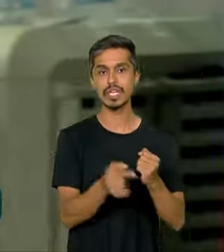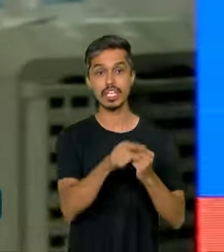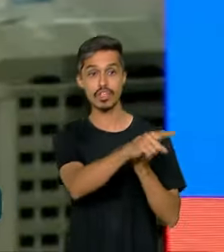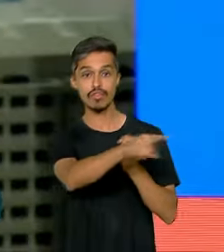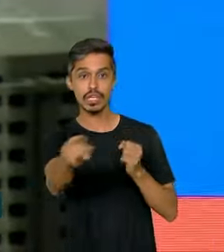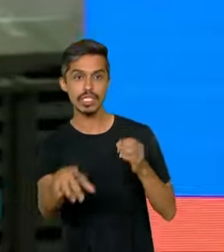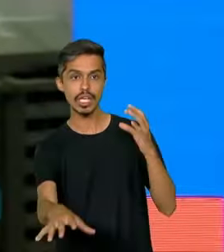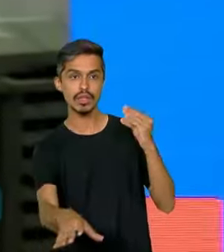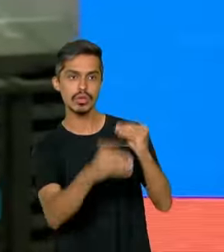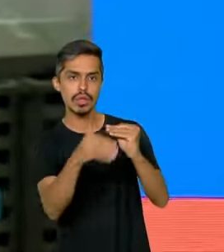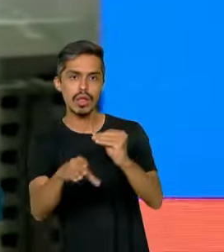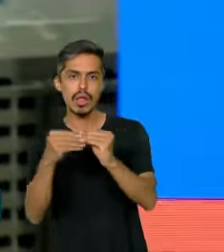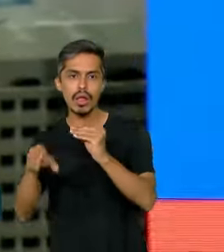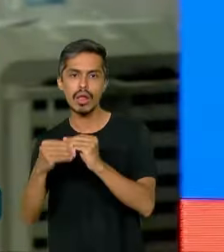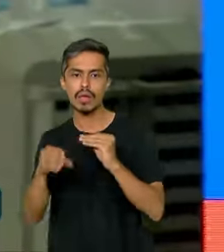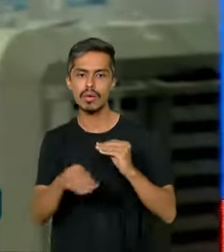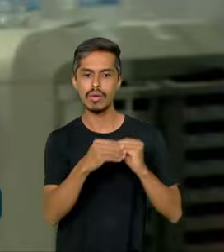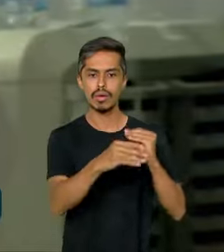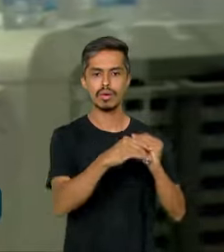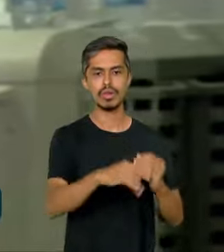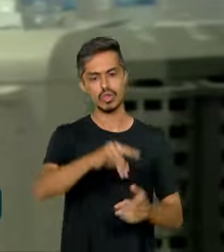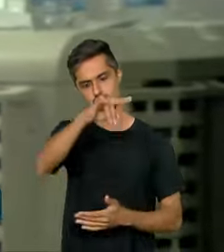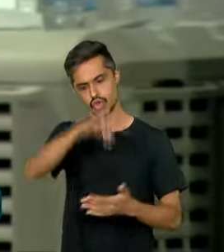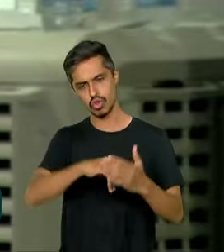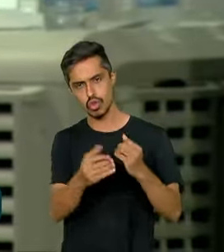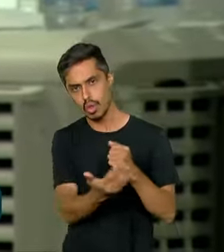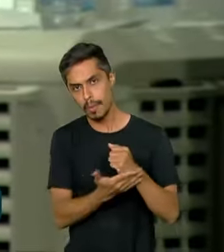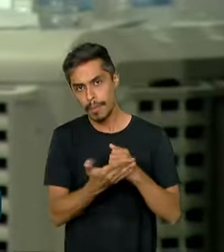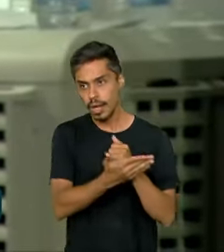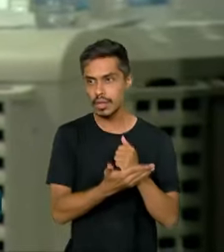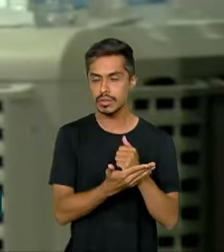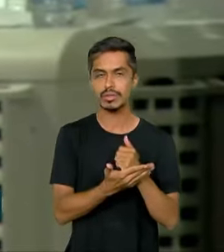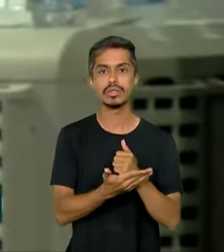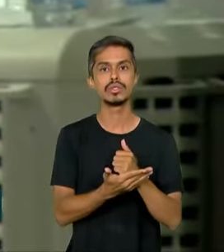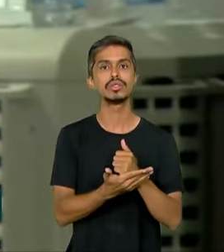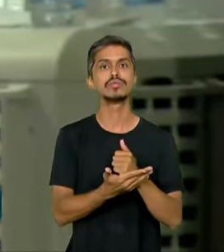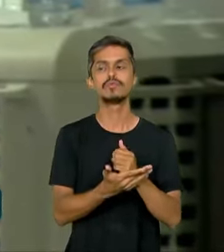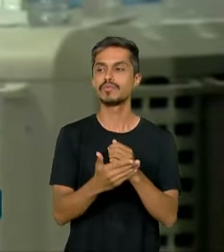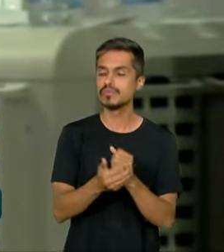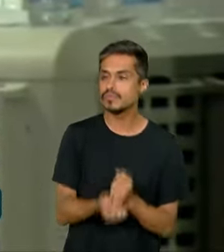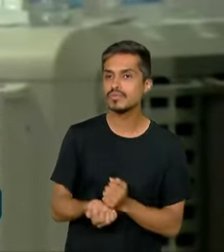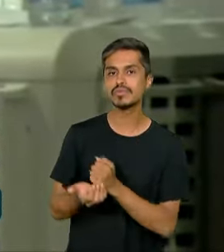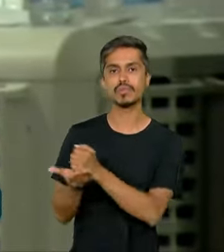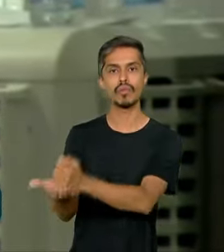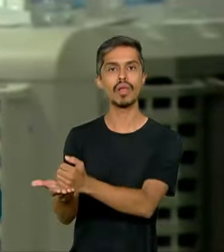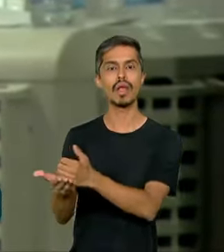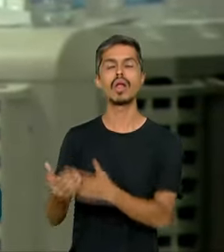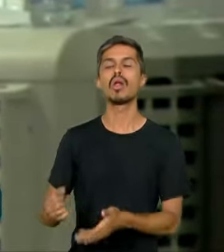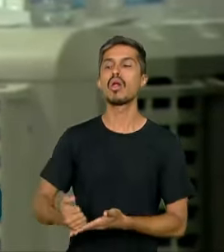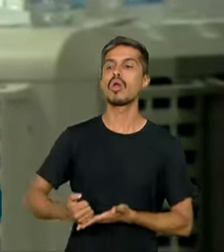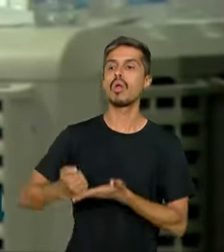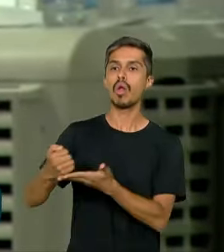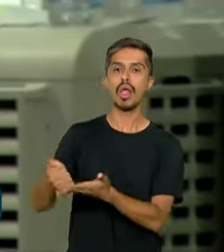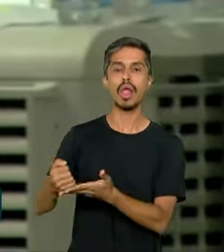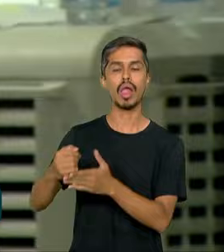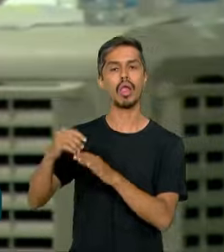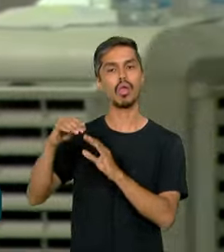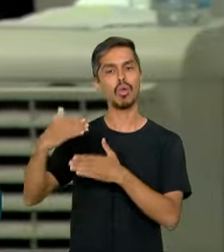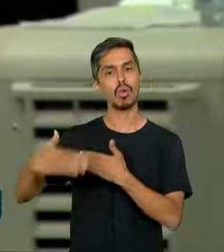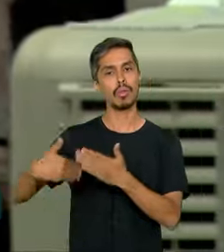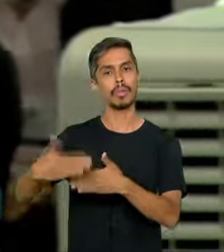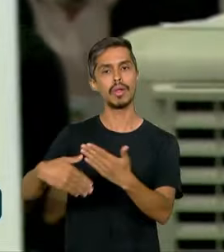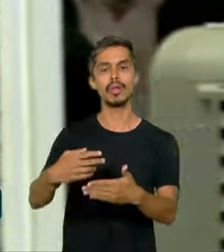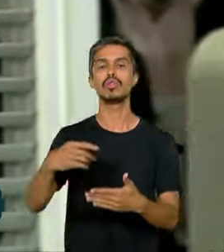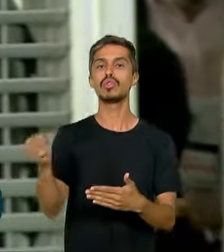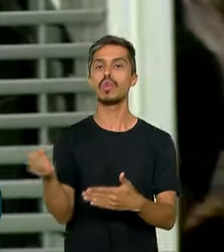por vocês, que vai ser o documento básico, base que vai orientar a construção do